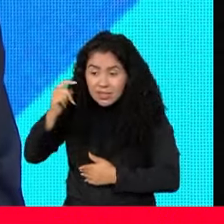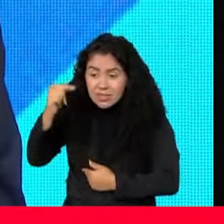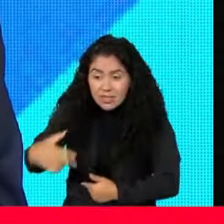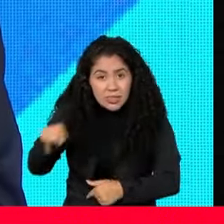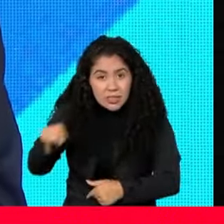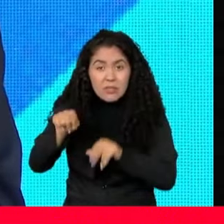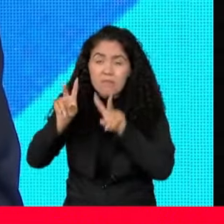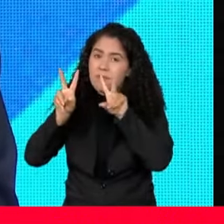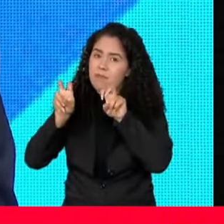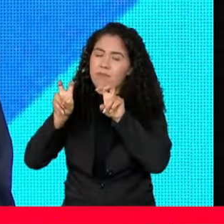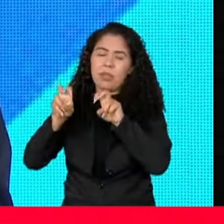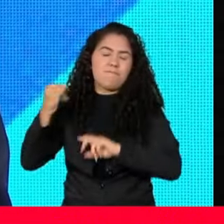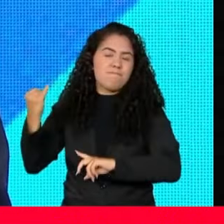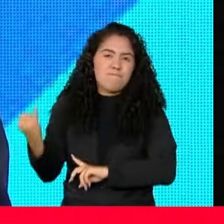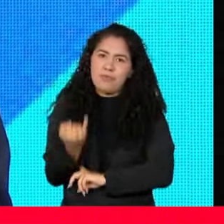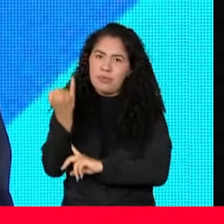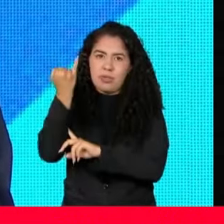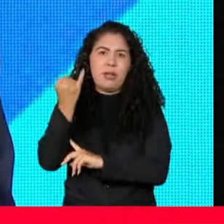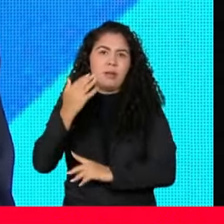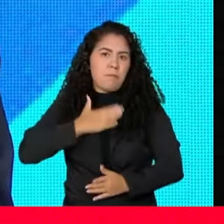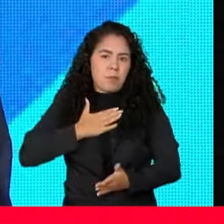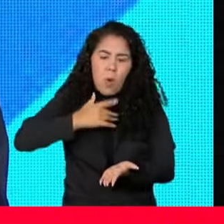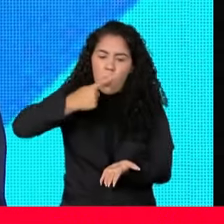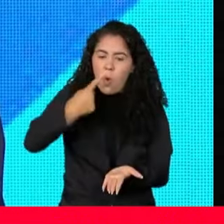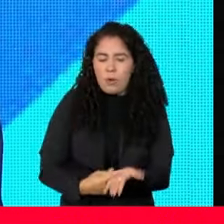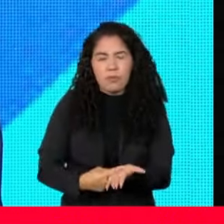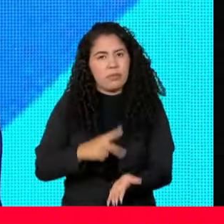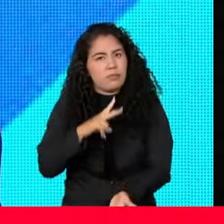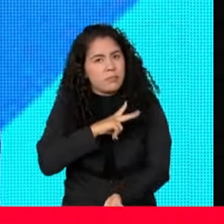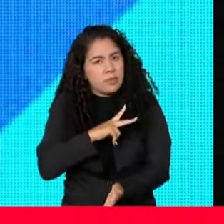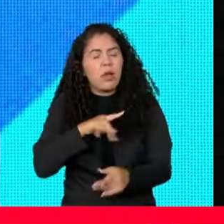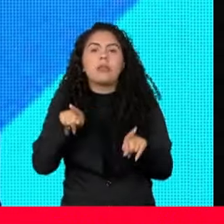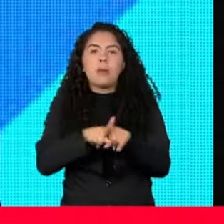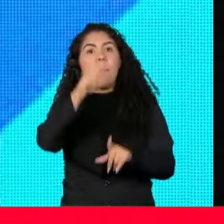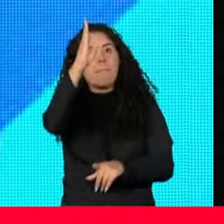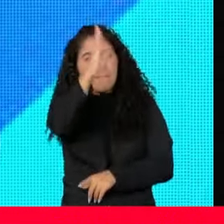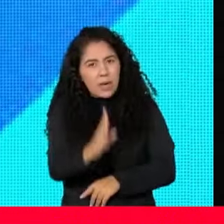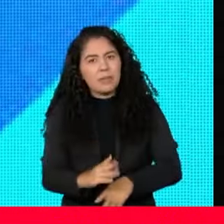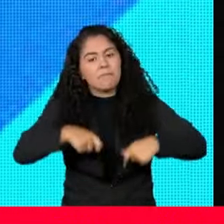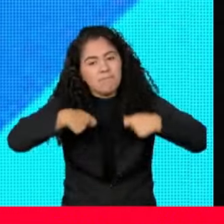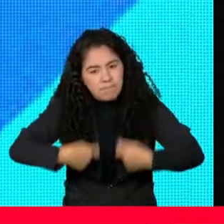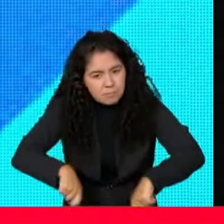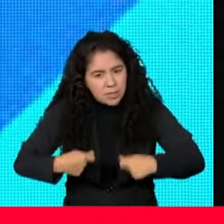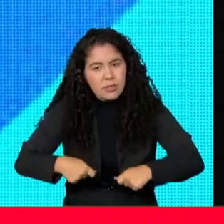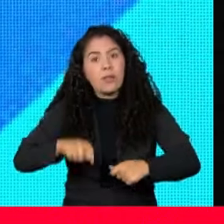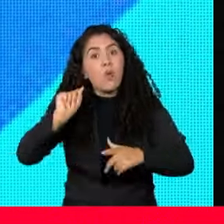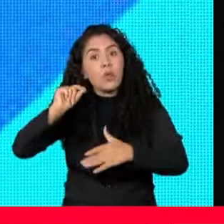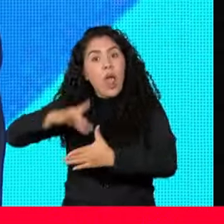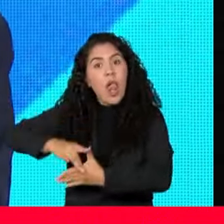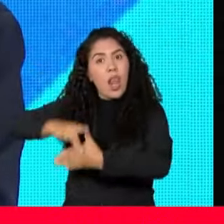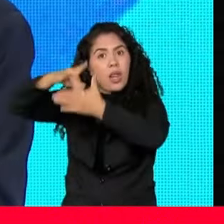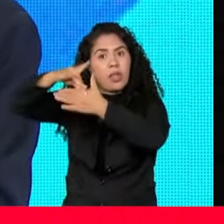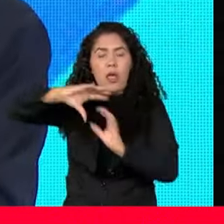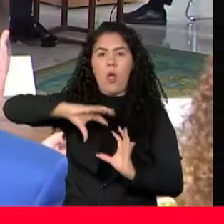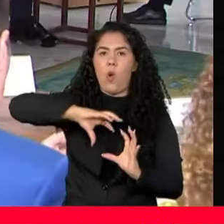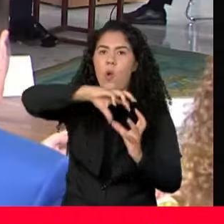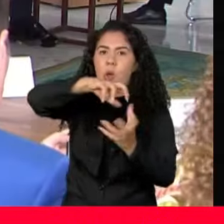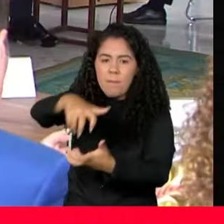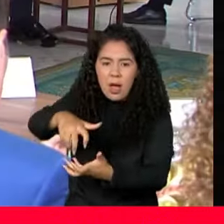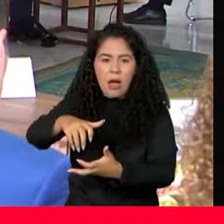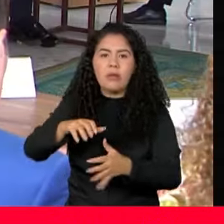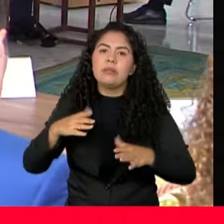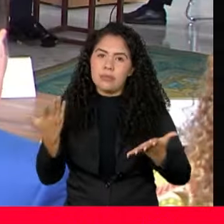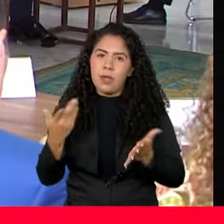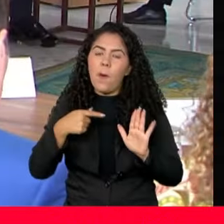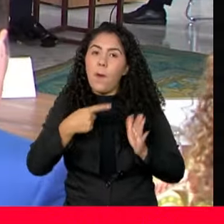ocupa um espaço importante na minha agenda pessoal e na qual acho que o Brasil tem que ter uma liderança global como eu acho que esse acordo